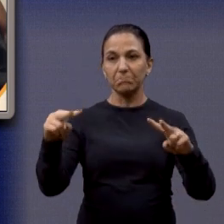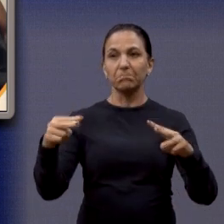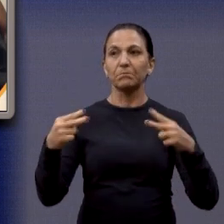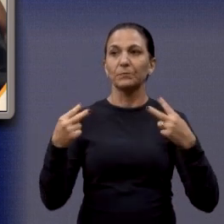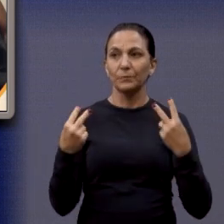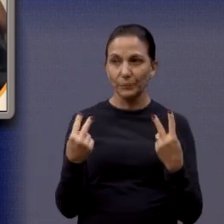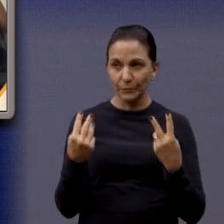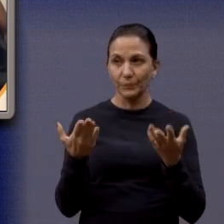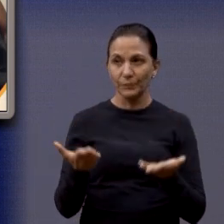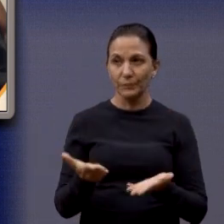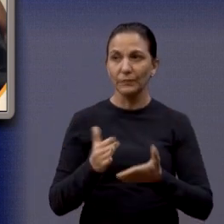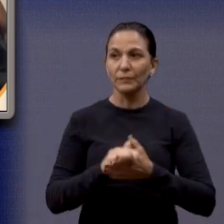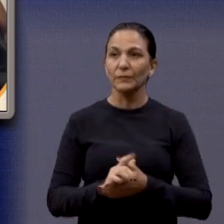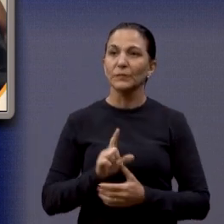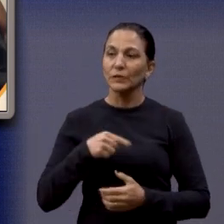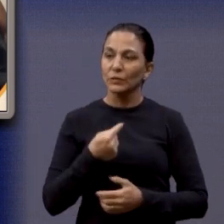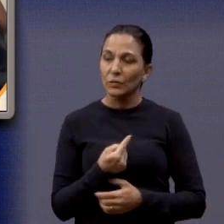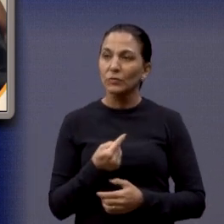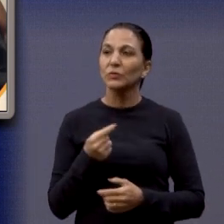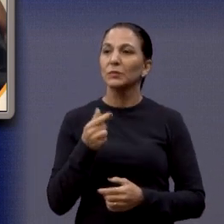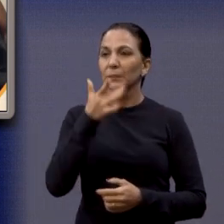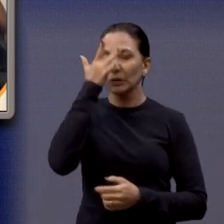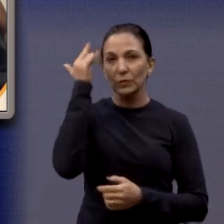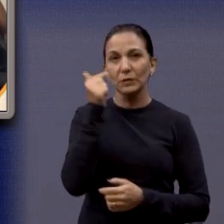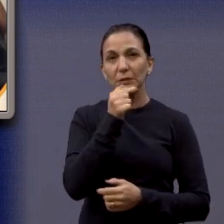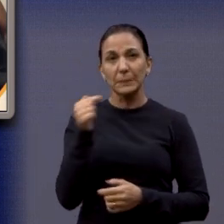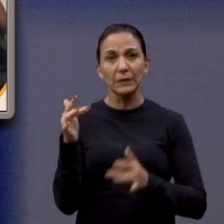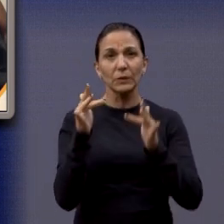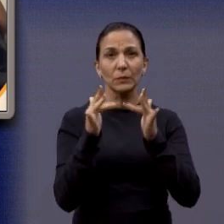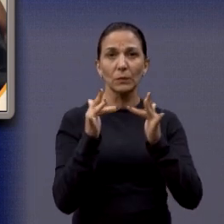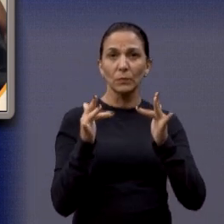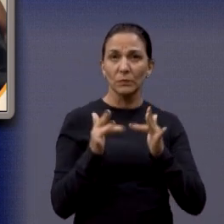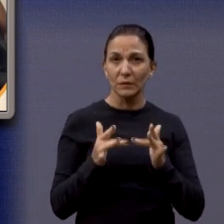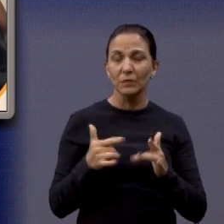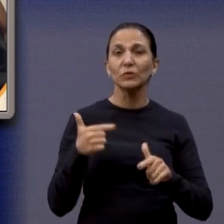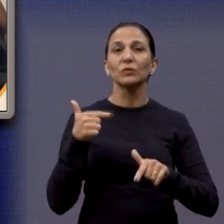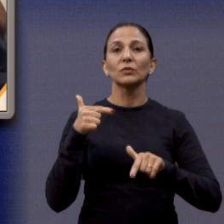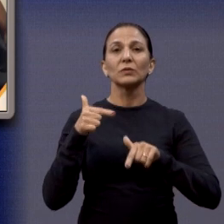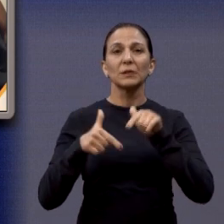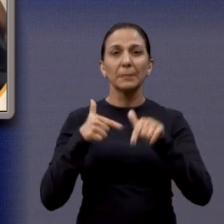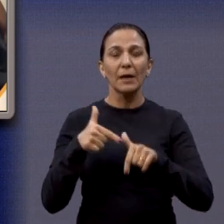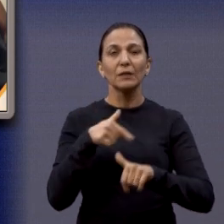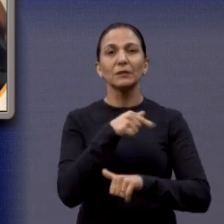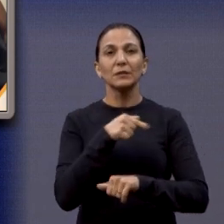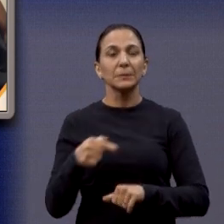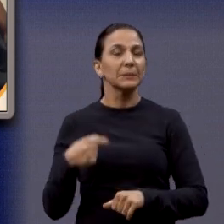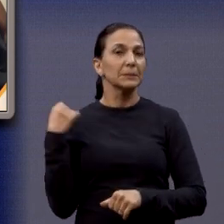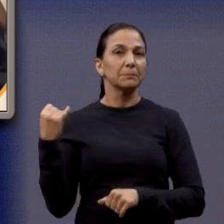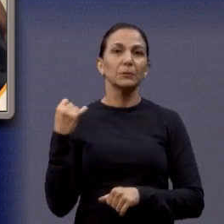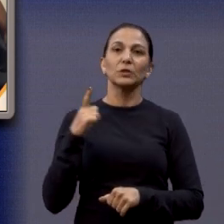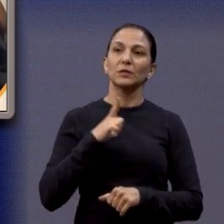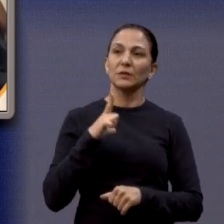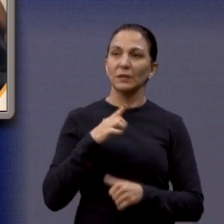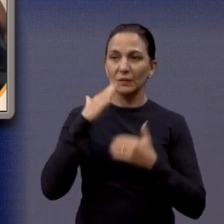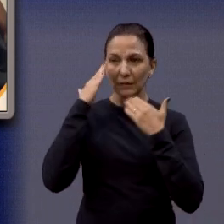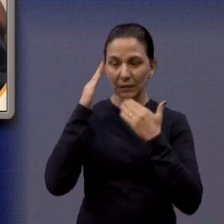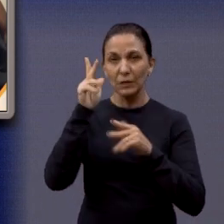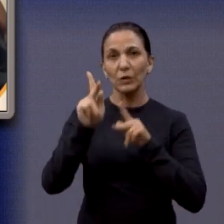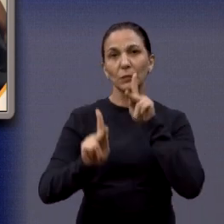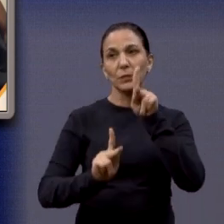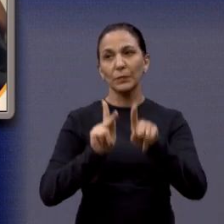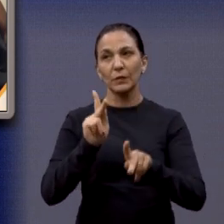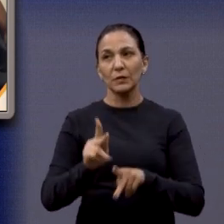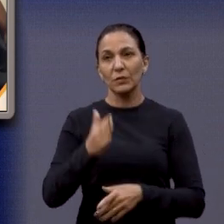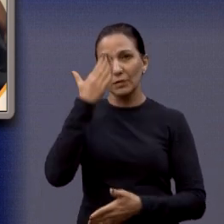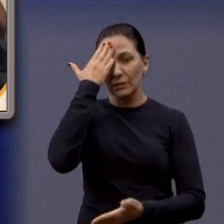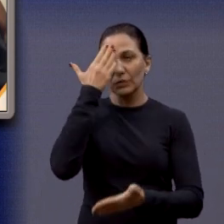que nos ouviu, e que a gente também ouviu durante essa semana, que foi uma semana muito intensa. Quero agradecer à população